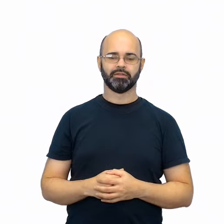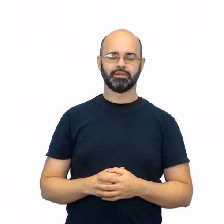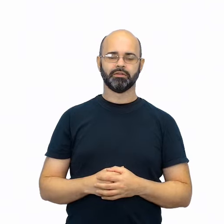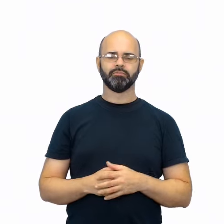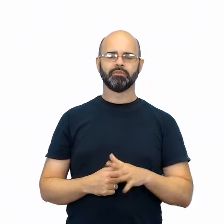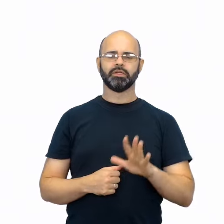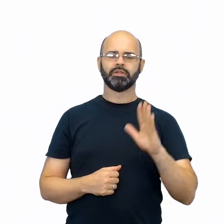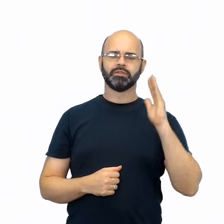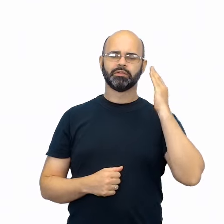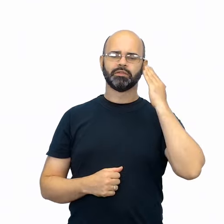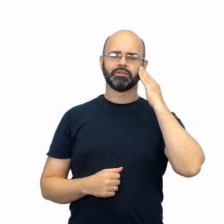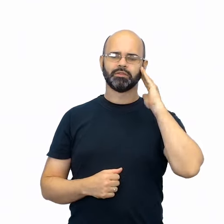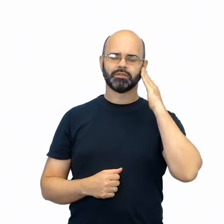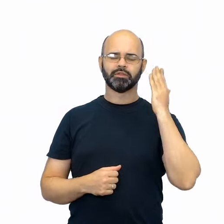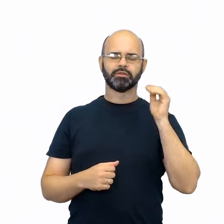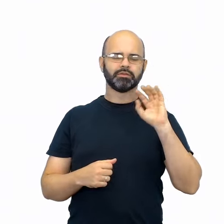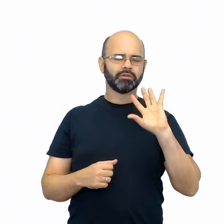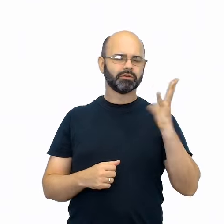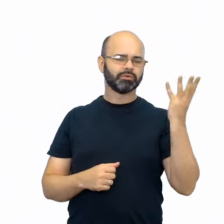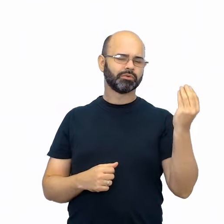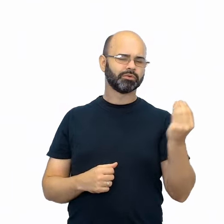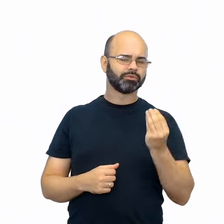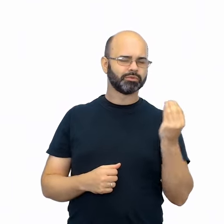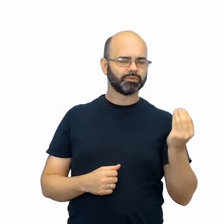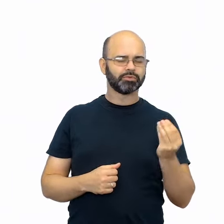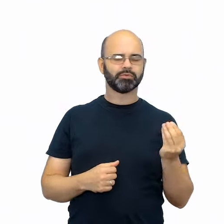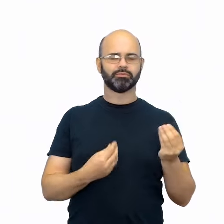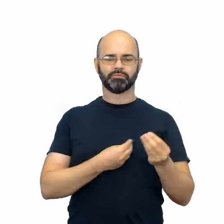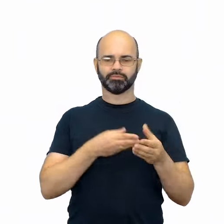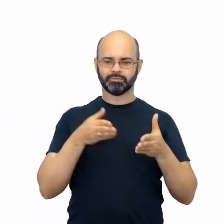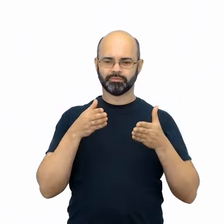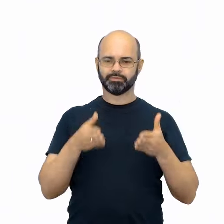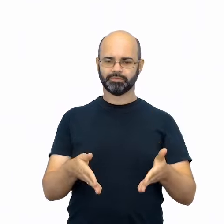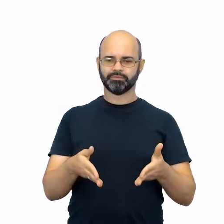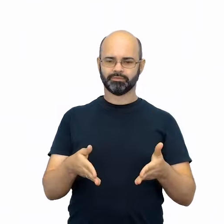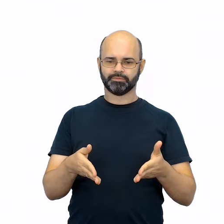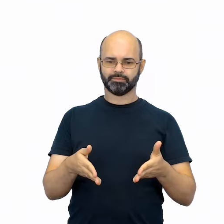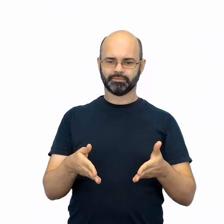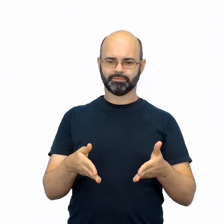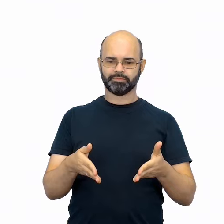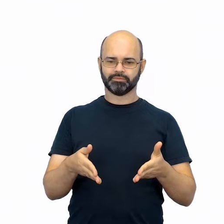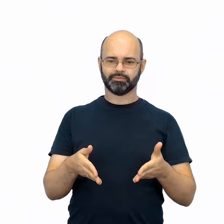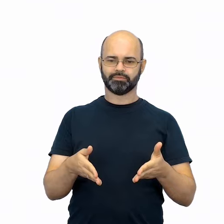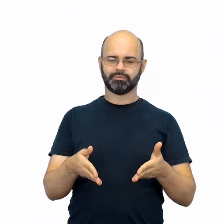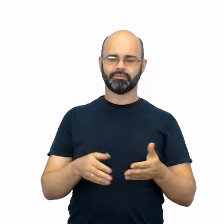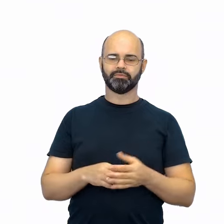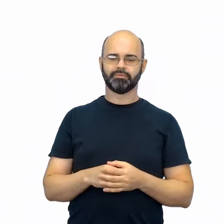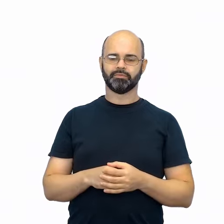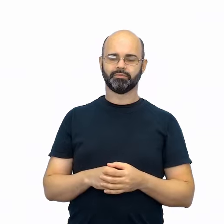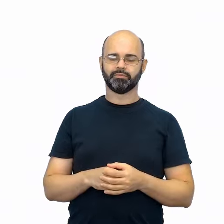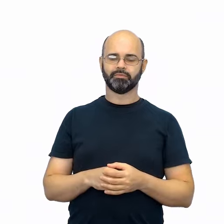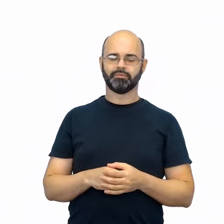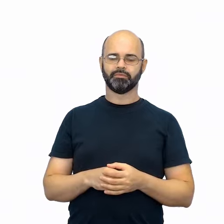acontecendo na sociedade, dela participar e atuar nela, são finalidades próprias do